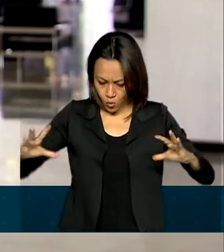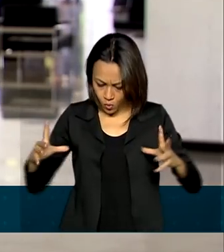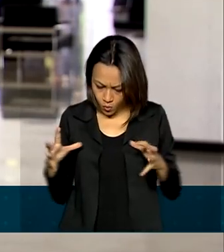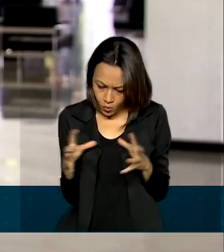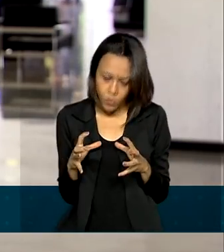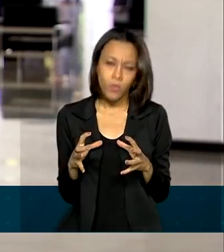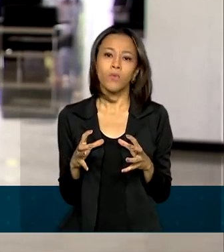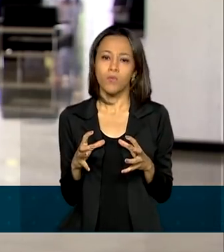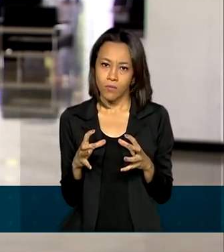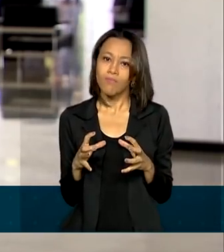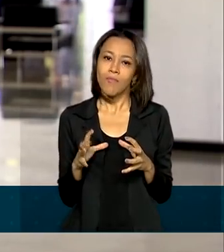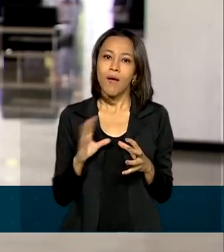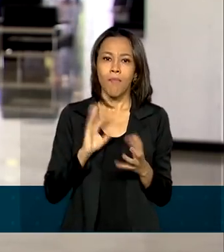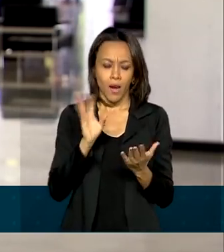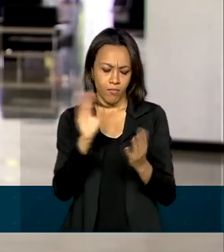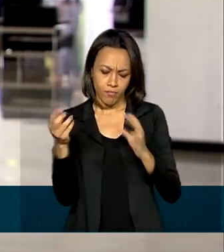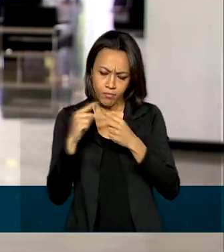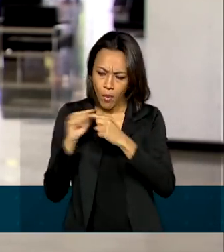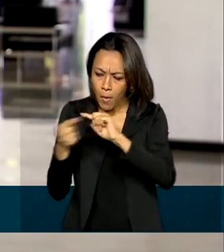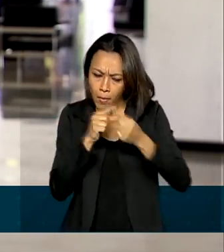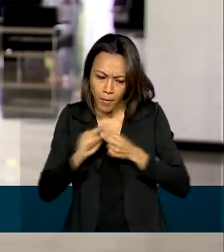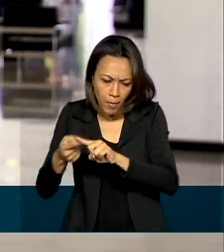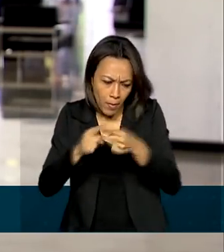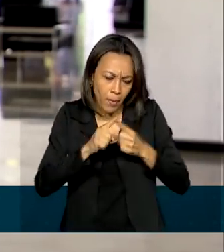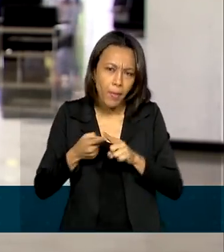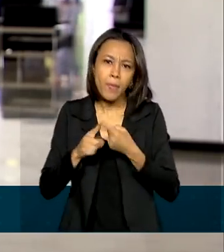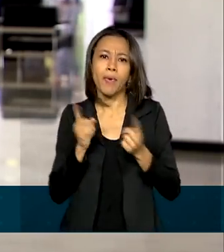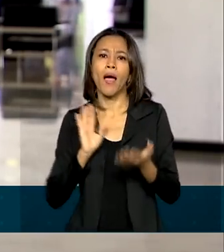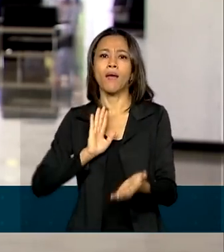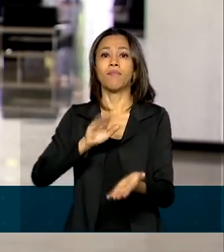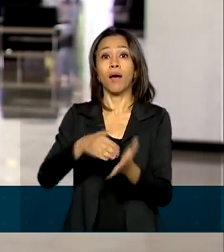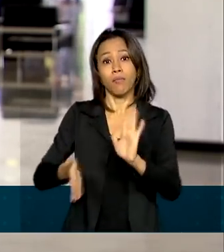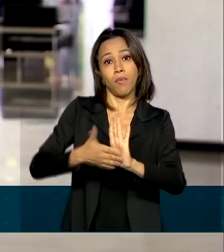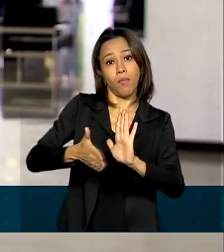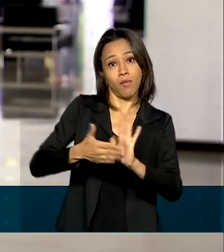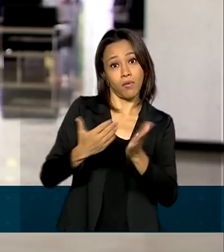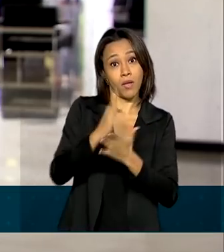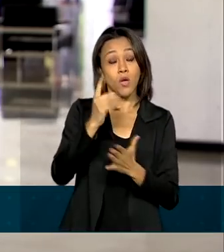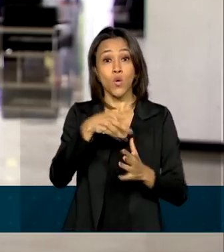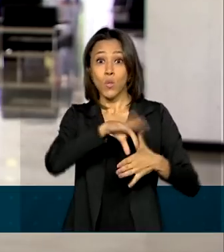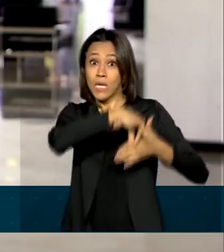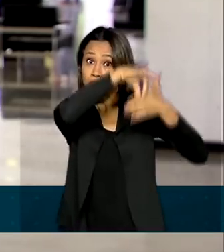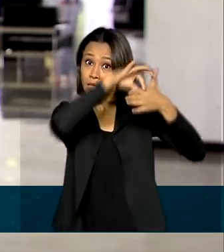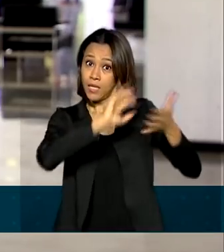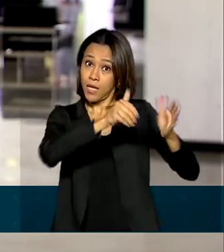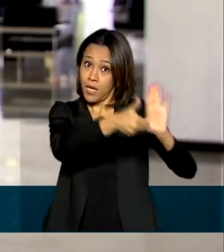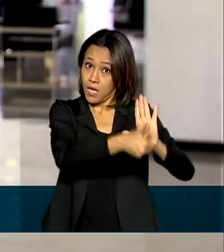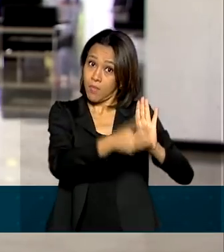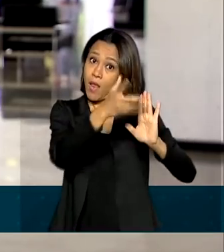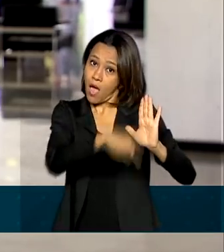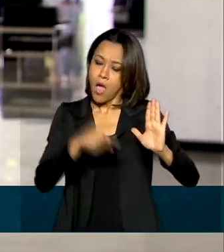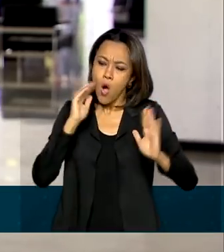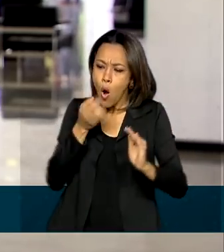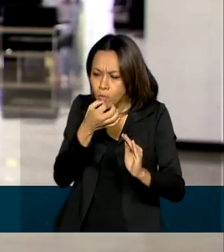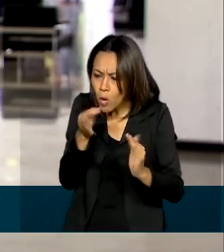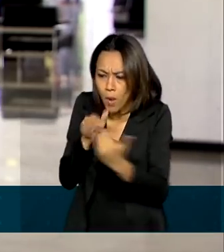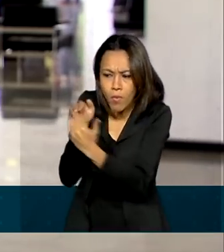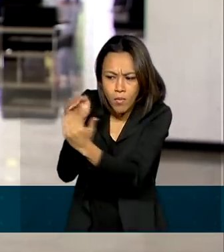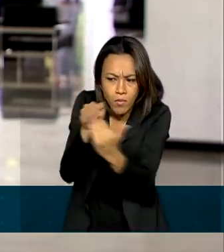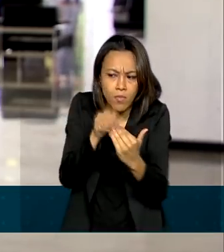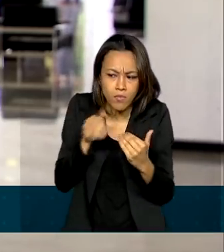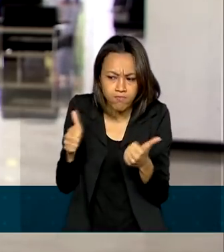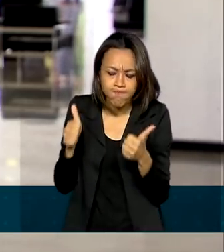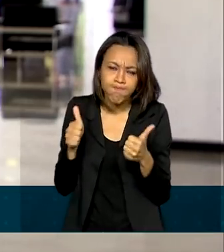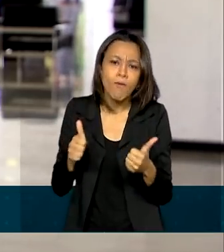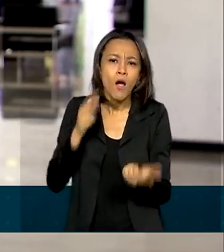aprovação das reformas até o final do ano. A ideia, segundo o líder do governo na Câmara, é favorecer um consenso, mantendo o compromisso